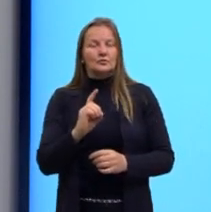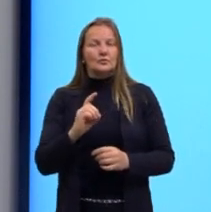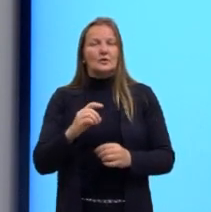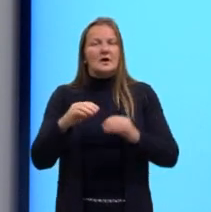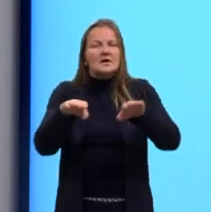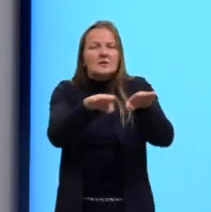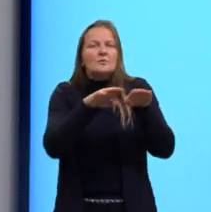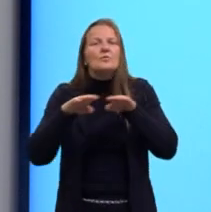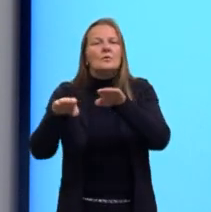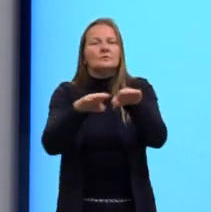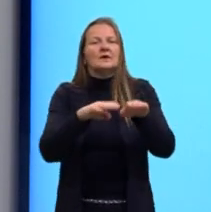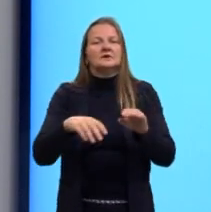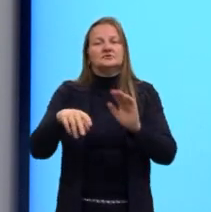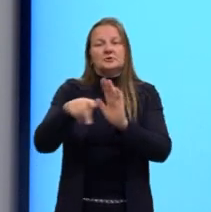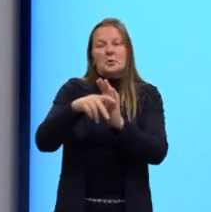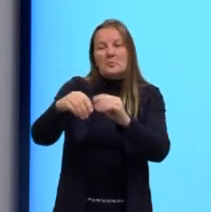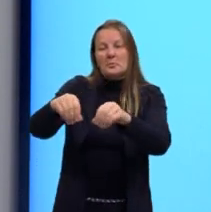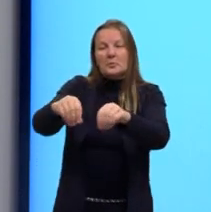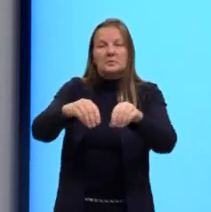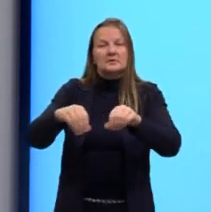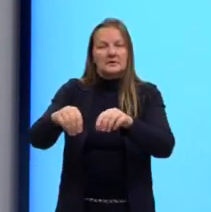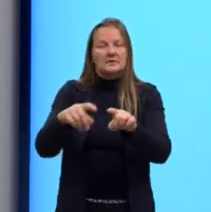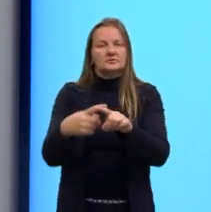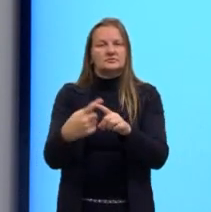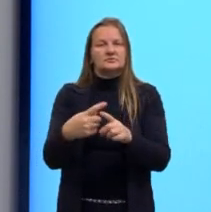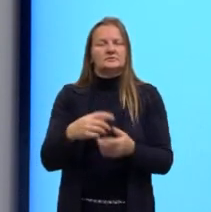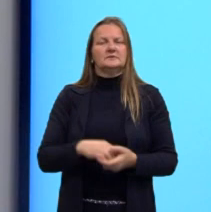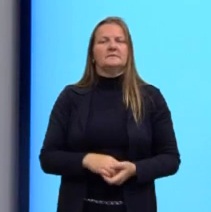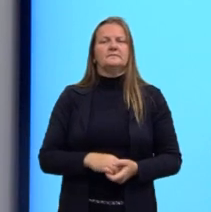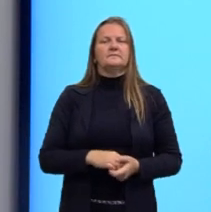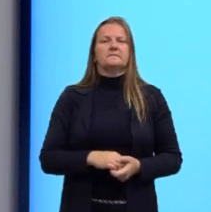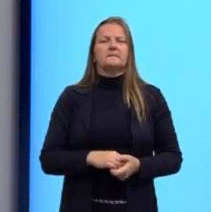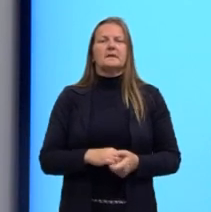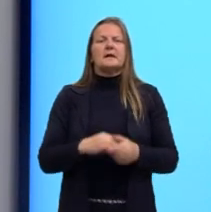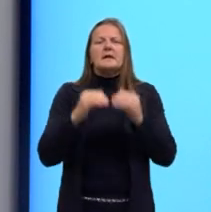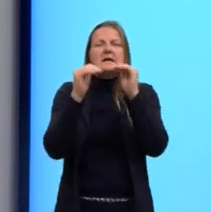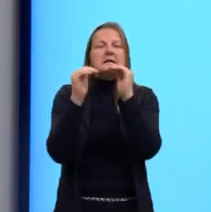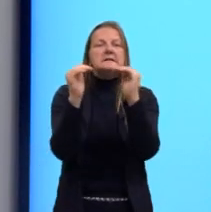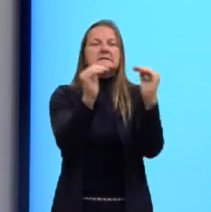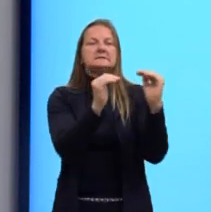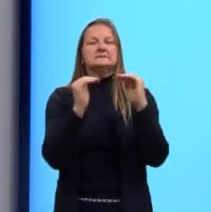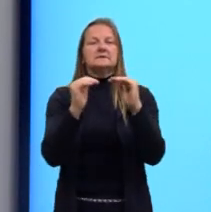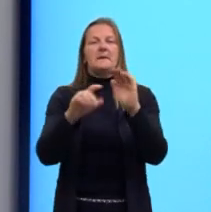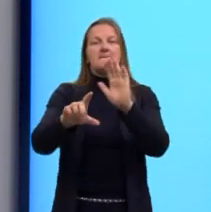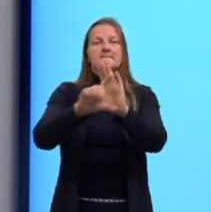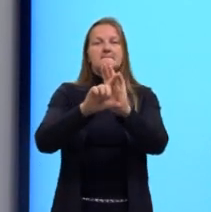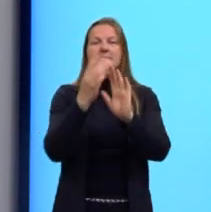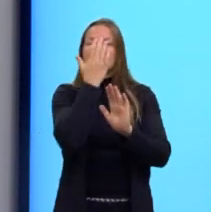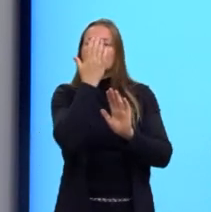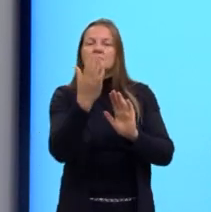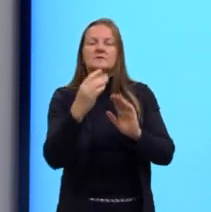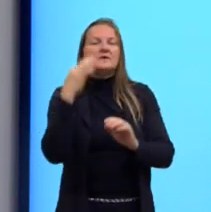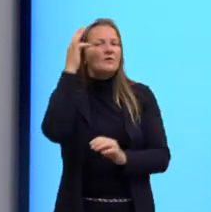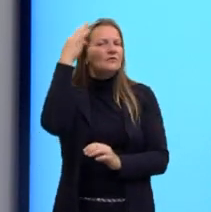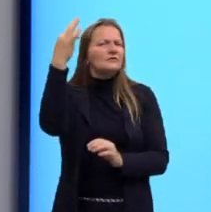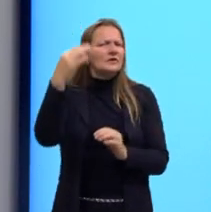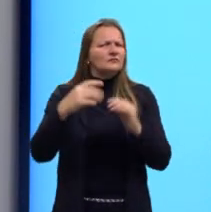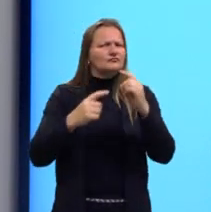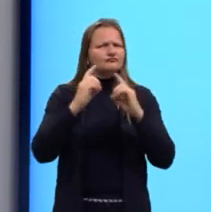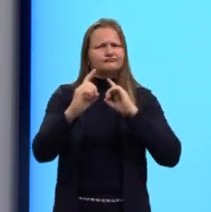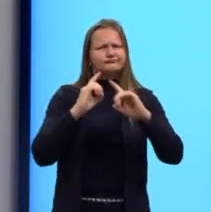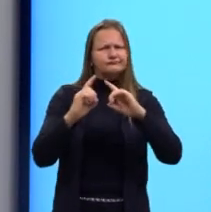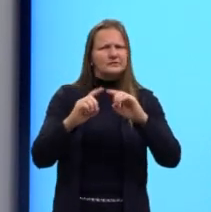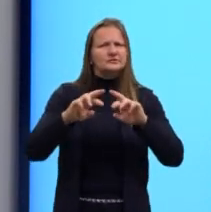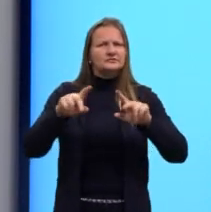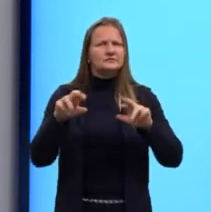igualdade perante a lei. Nós vimos na aula anterior sobre direitos humanos, que muitos filósofos trazem